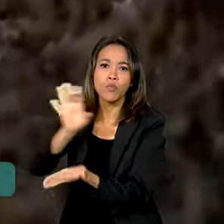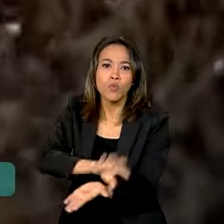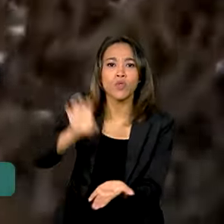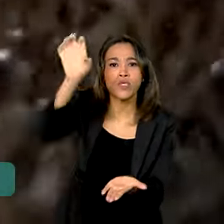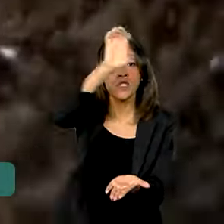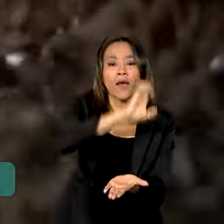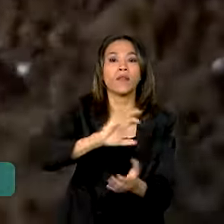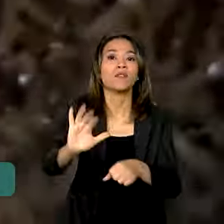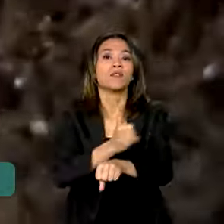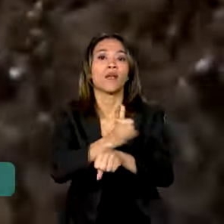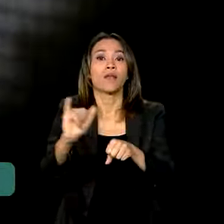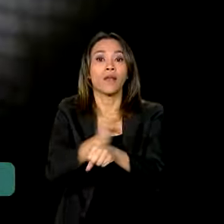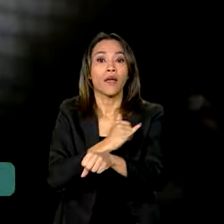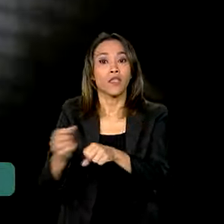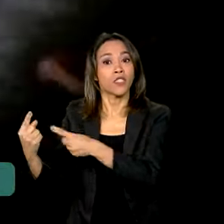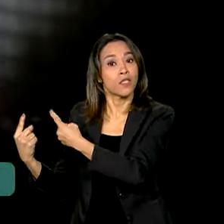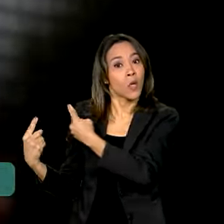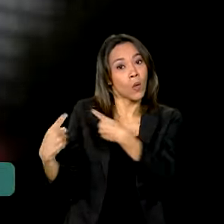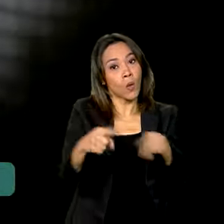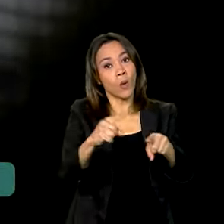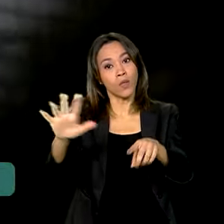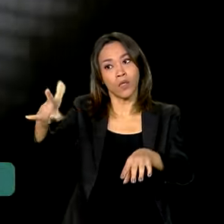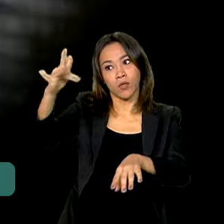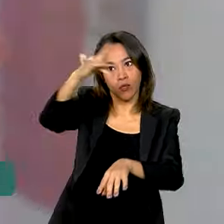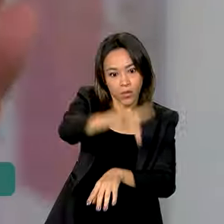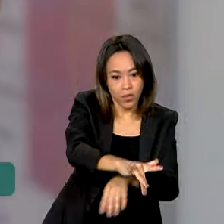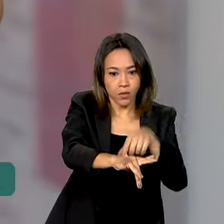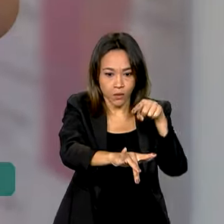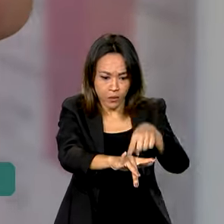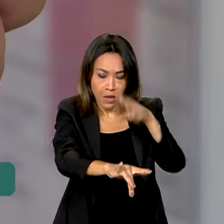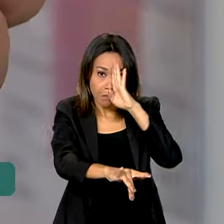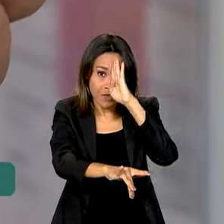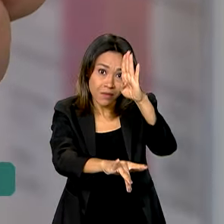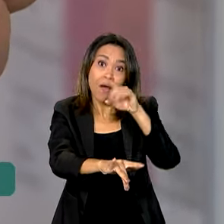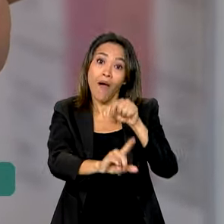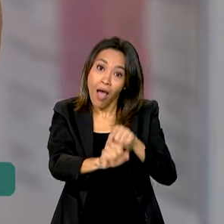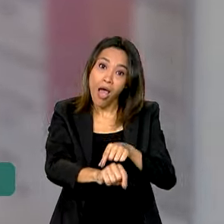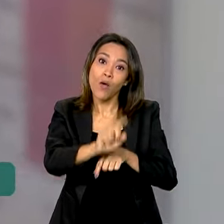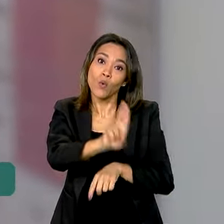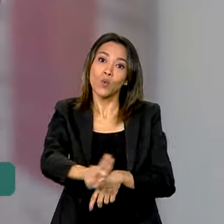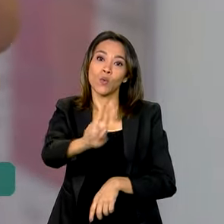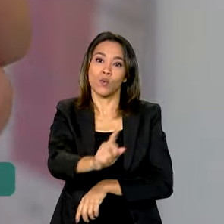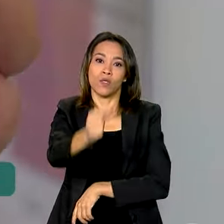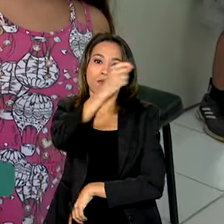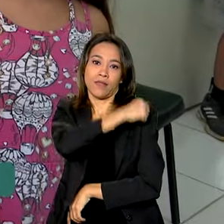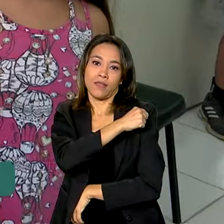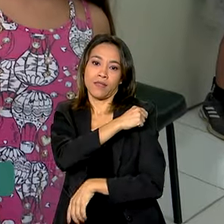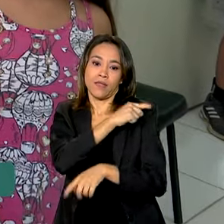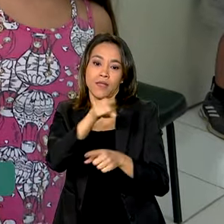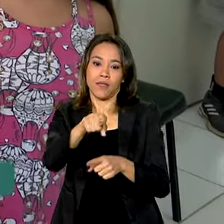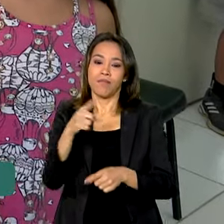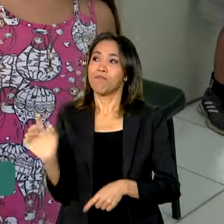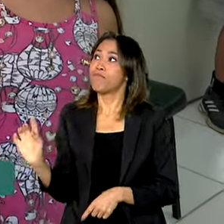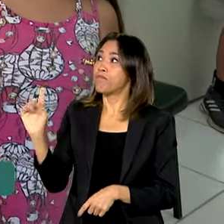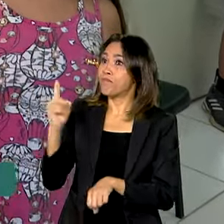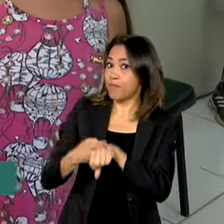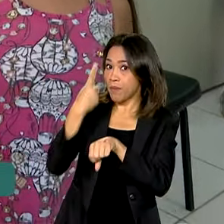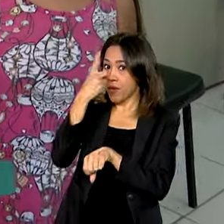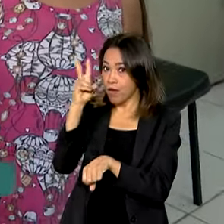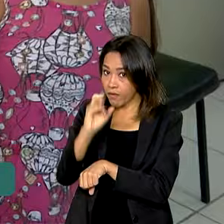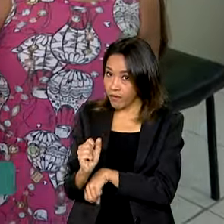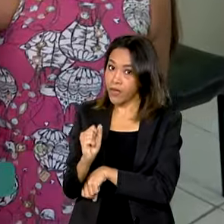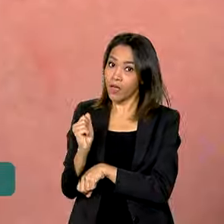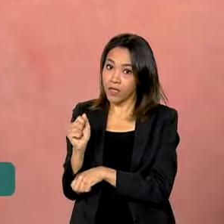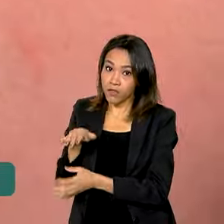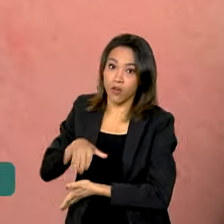combate ao Aedes aegypti. A principal delas é a vacina, fornecida pela primeira vez no país.